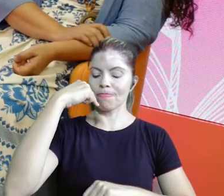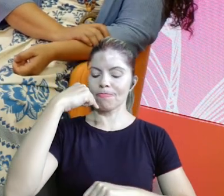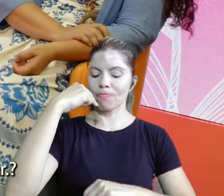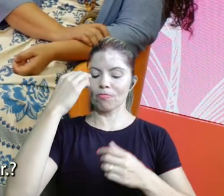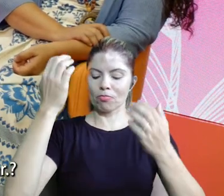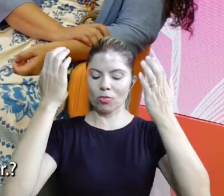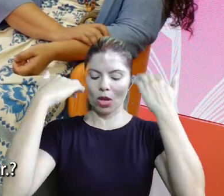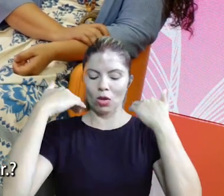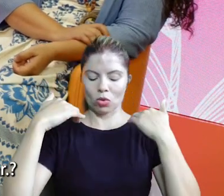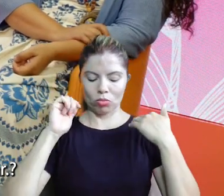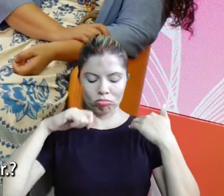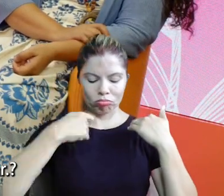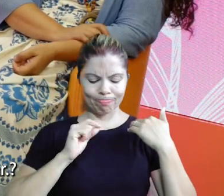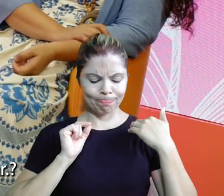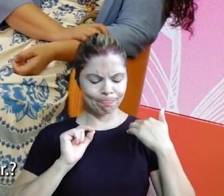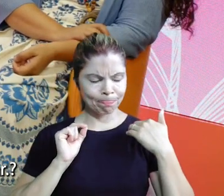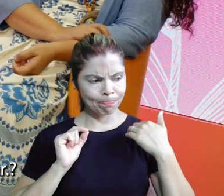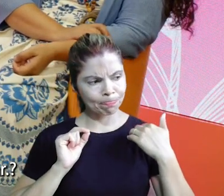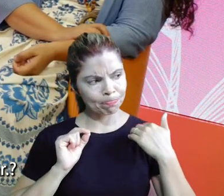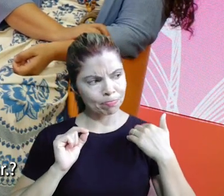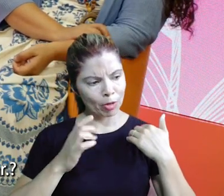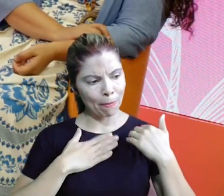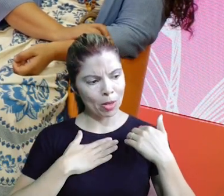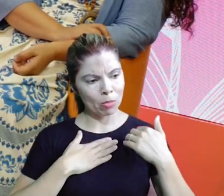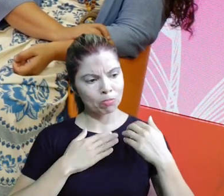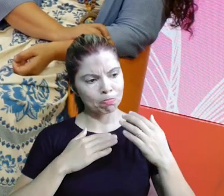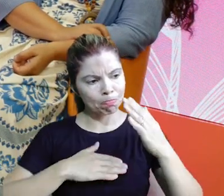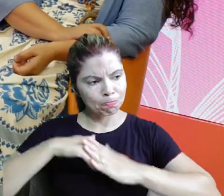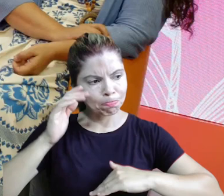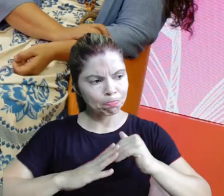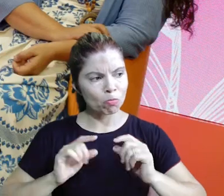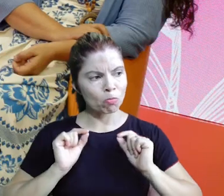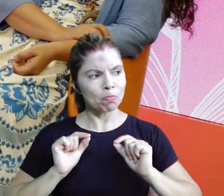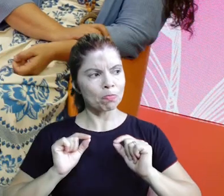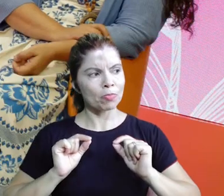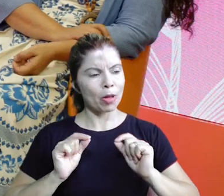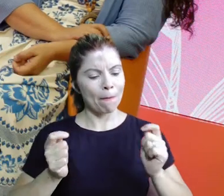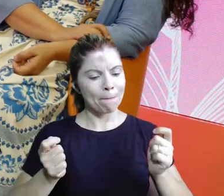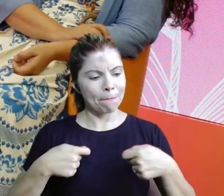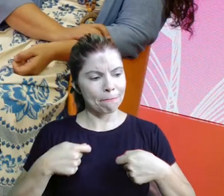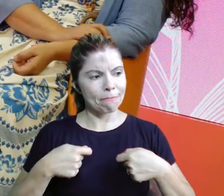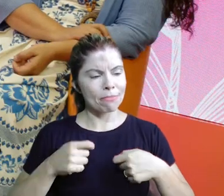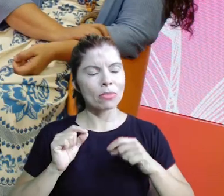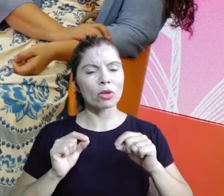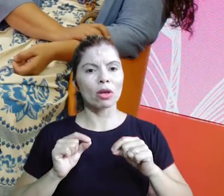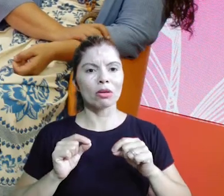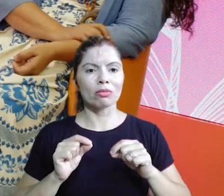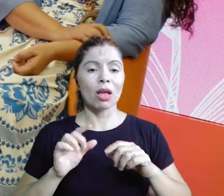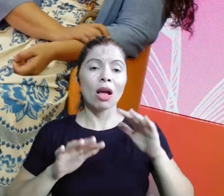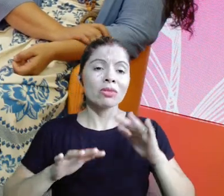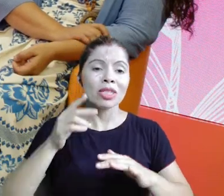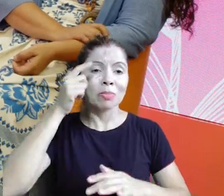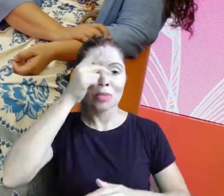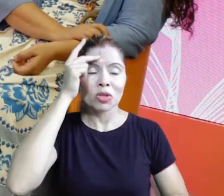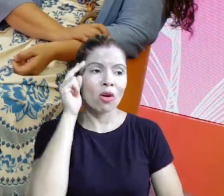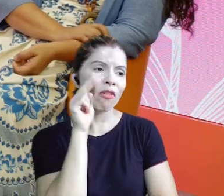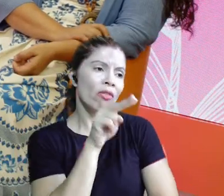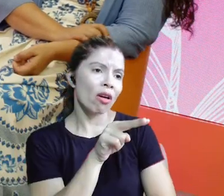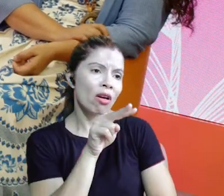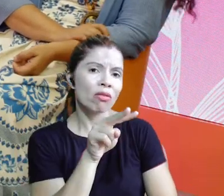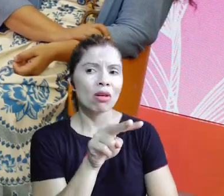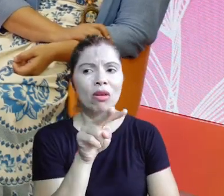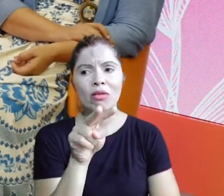dela quem ela é o que ela pode levar como eu disse as vezes a pessoa fica espelhando em outras vai